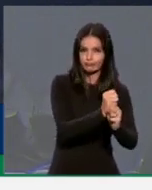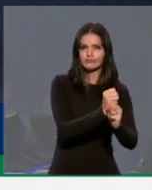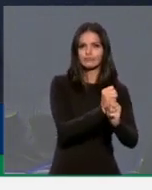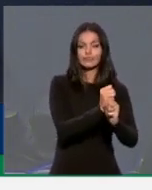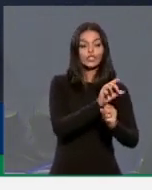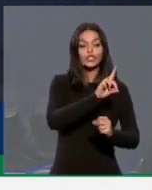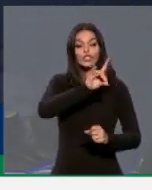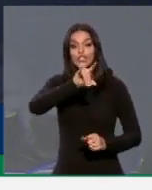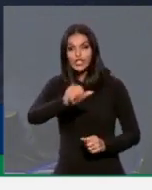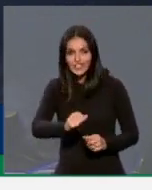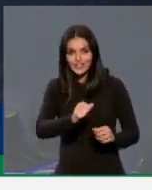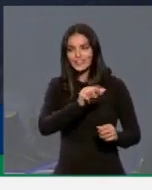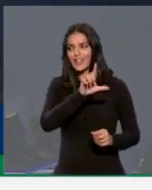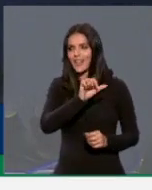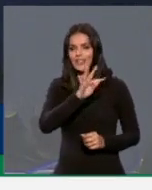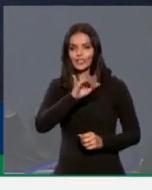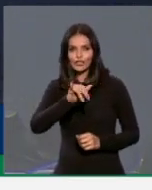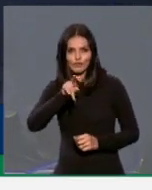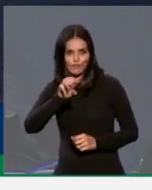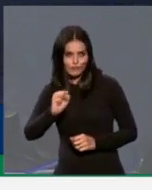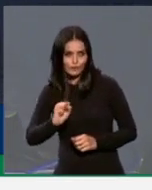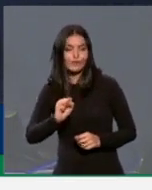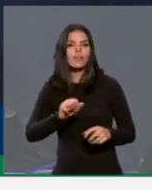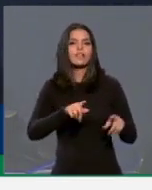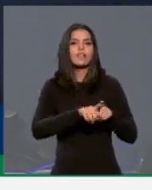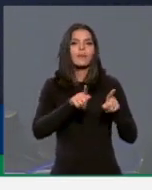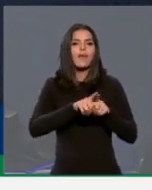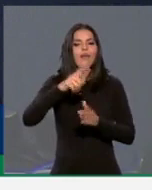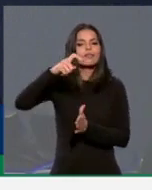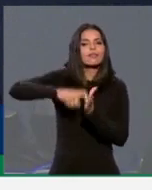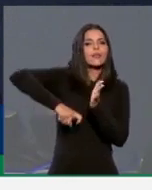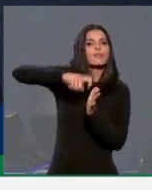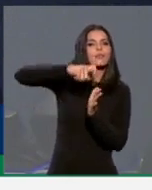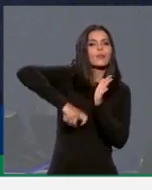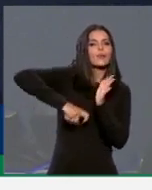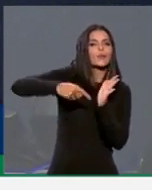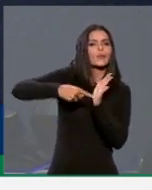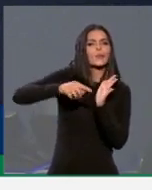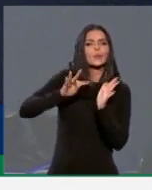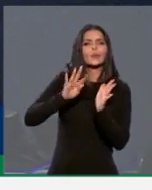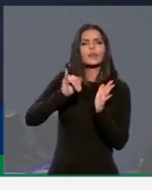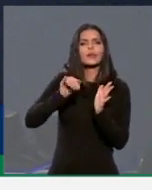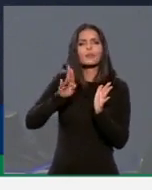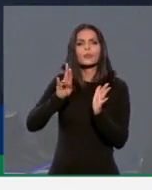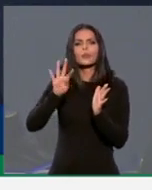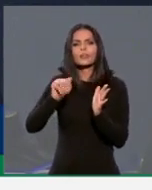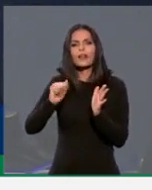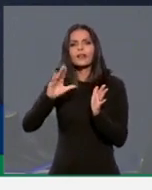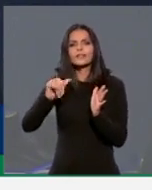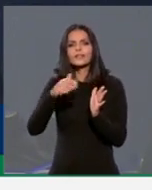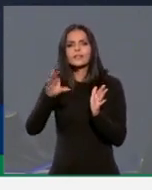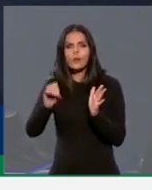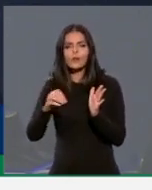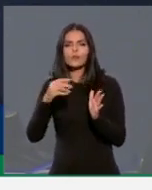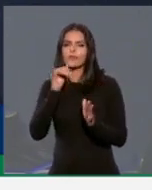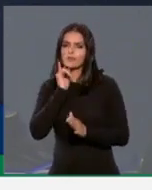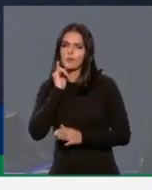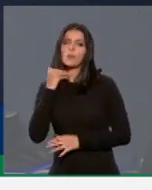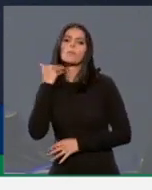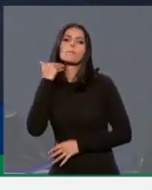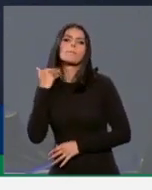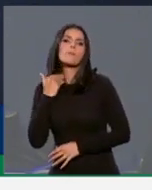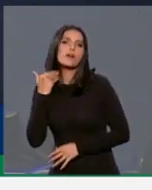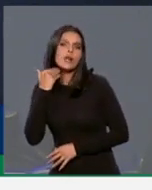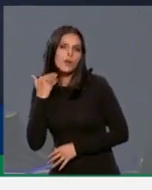trata da questão de tributação, no caso de quando um banco, por exemplo,